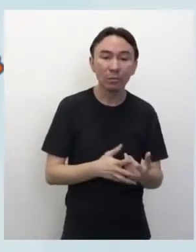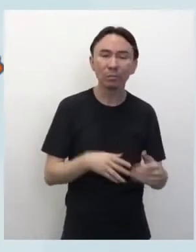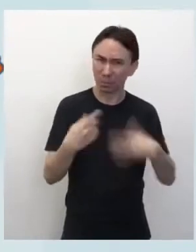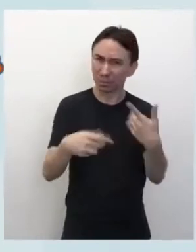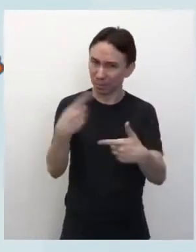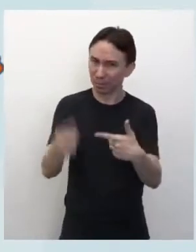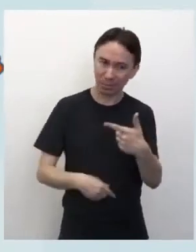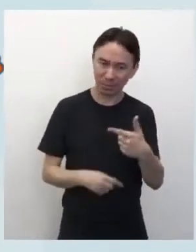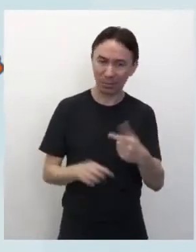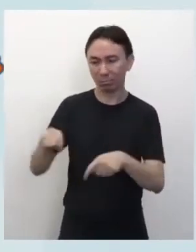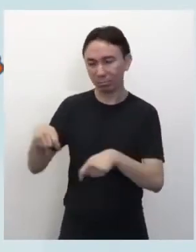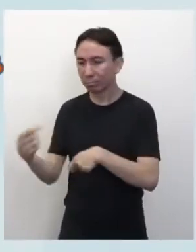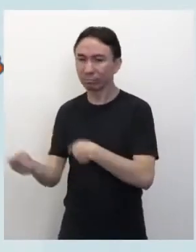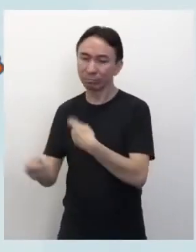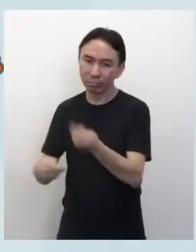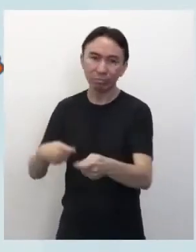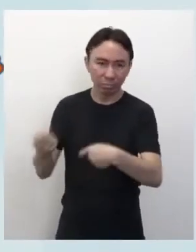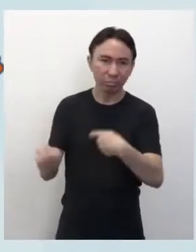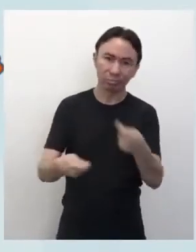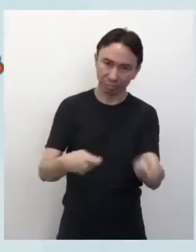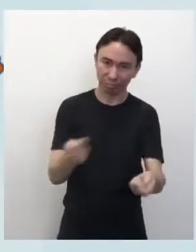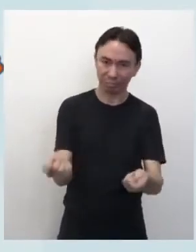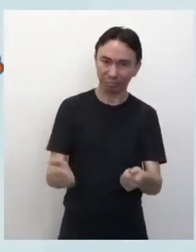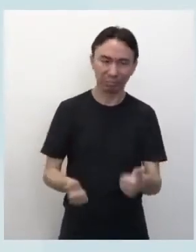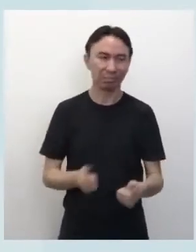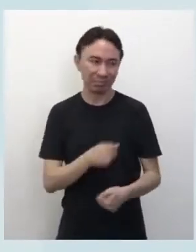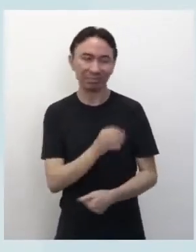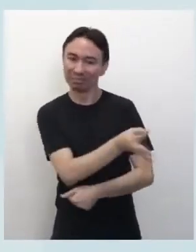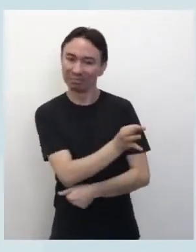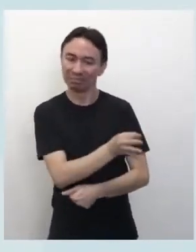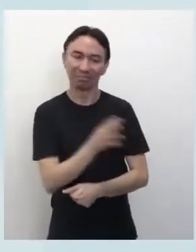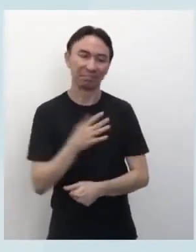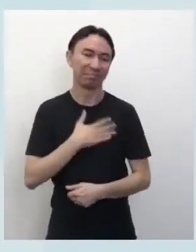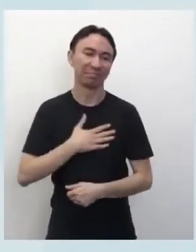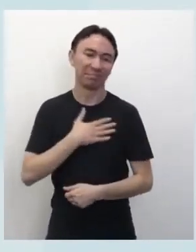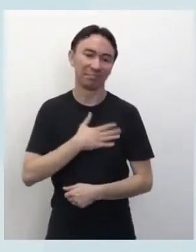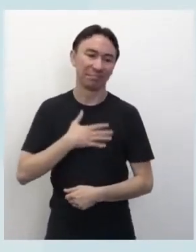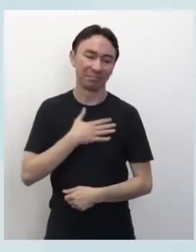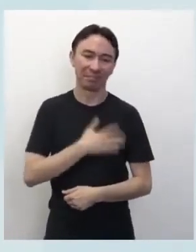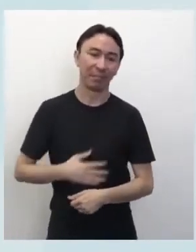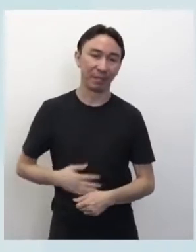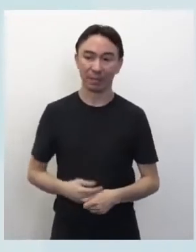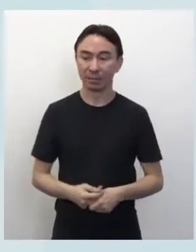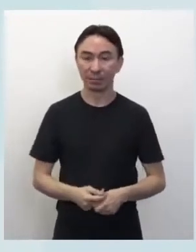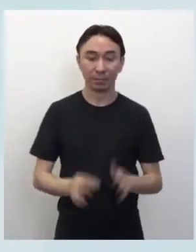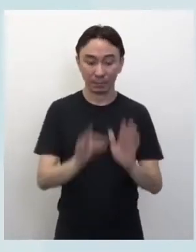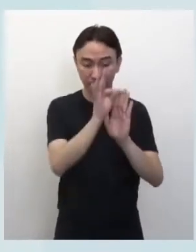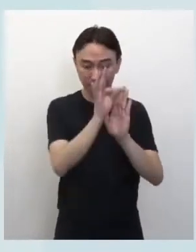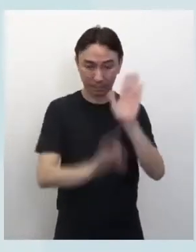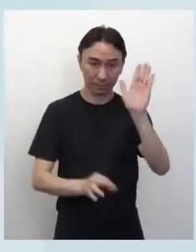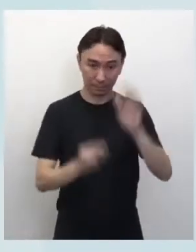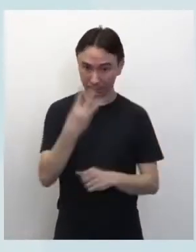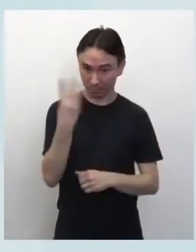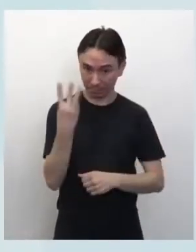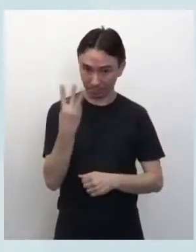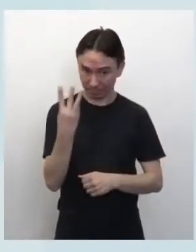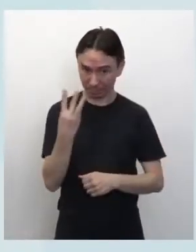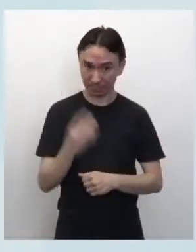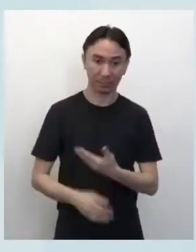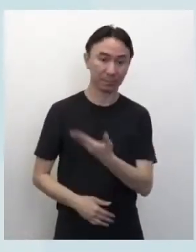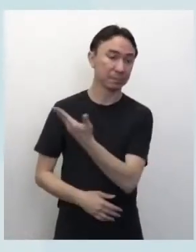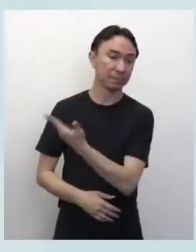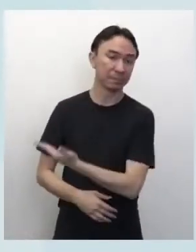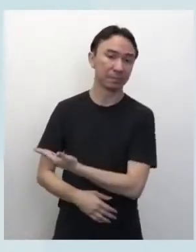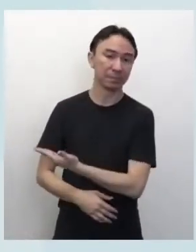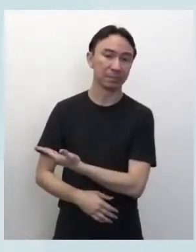Acho legal isso também. Legal. Boa ideia, viu? Gostei. Obrigada. Vamos lá. Próxima, então, o texto 3. A vida